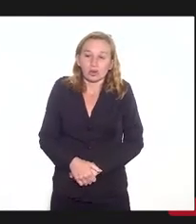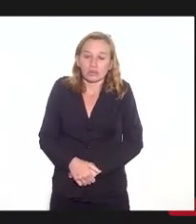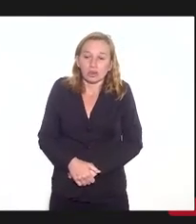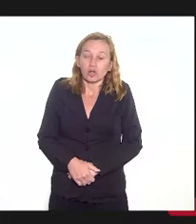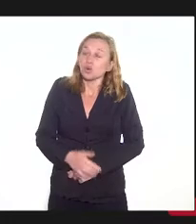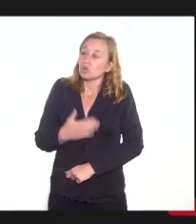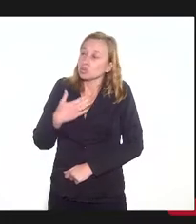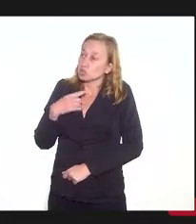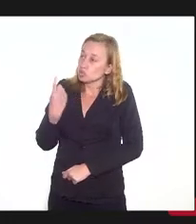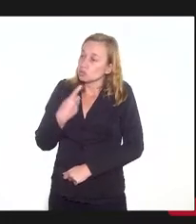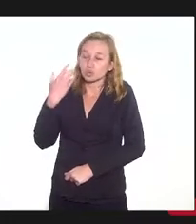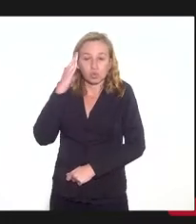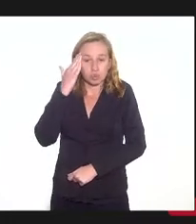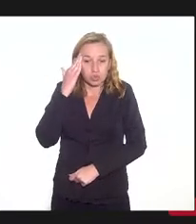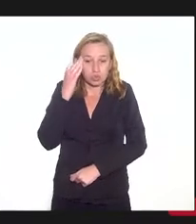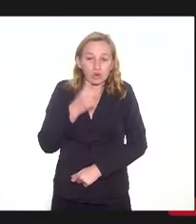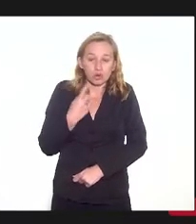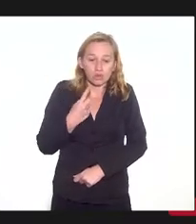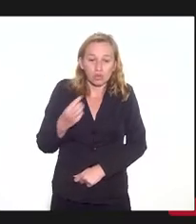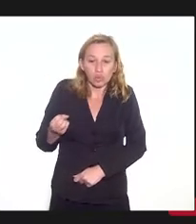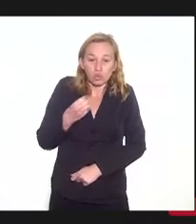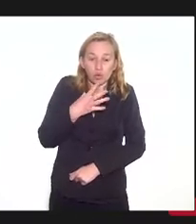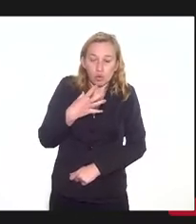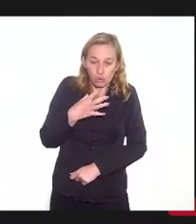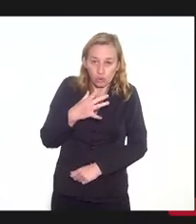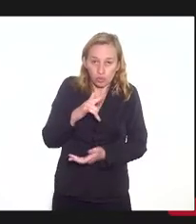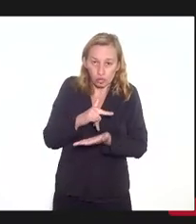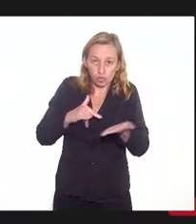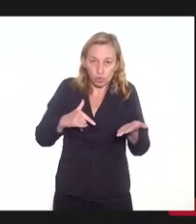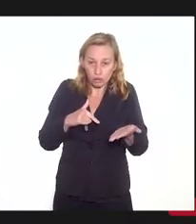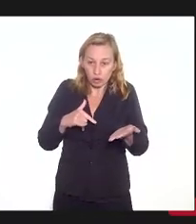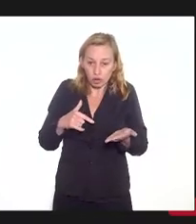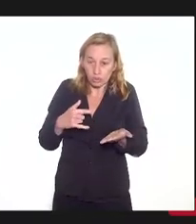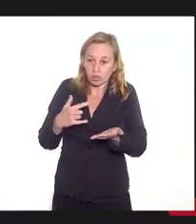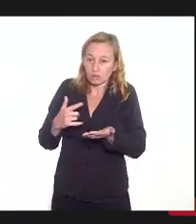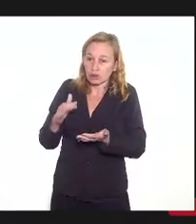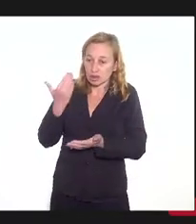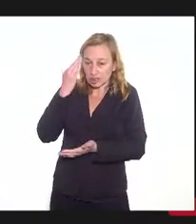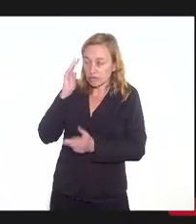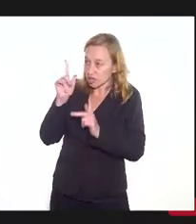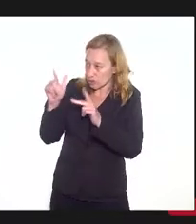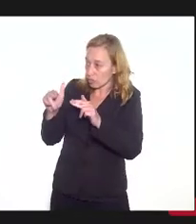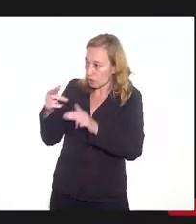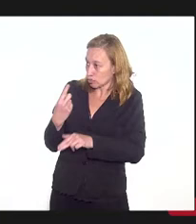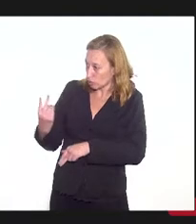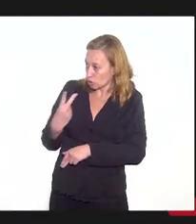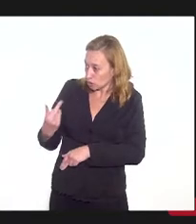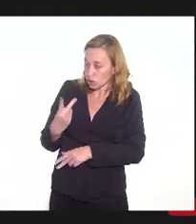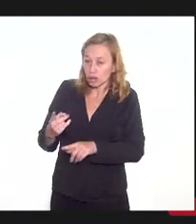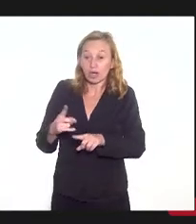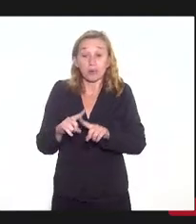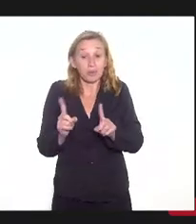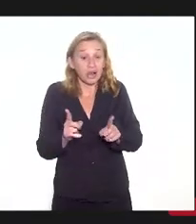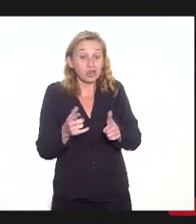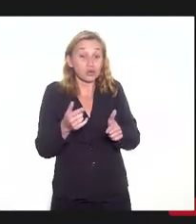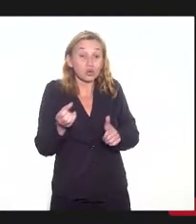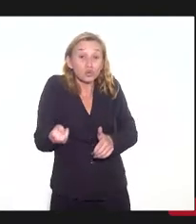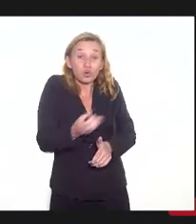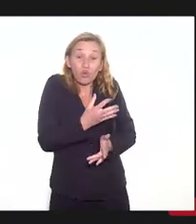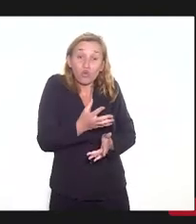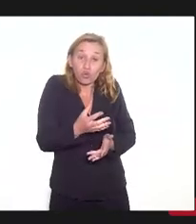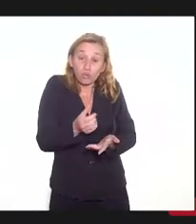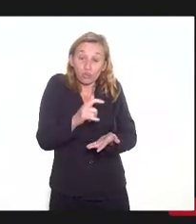nosso entendimento é de que a gente está no novo regime, nós comungamos do mesmo entendimento. O problema é que no novo regime,